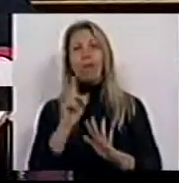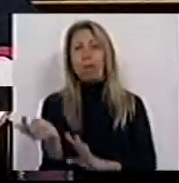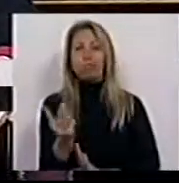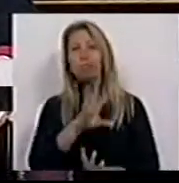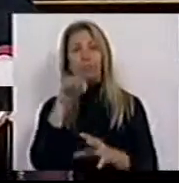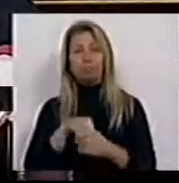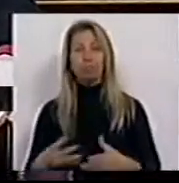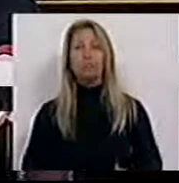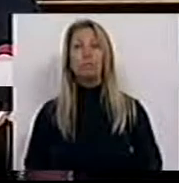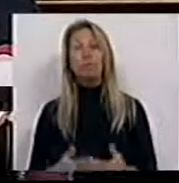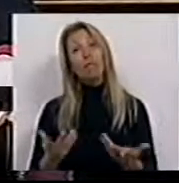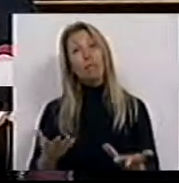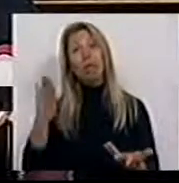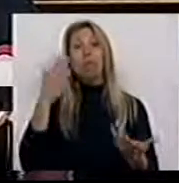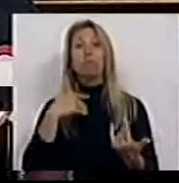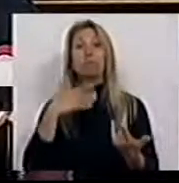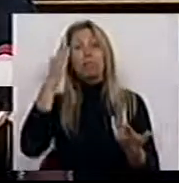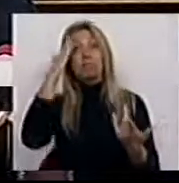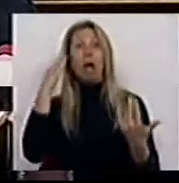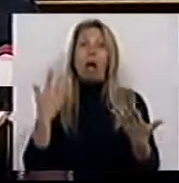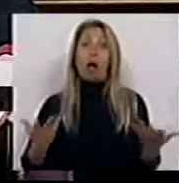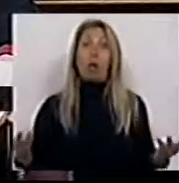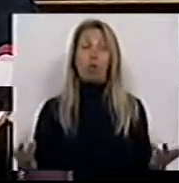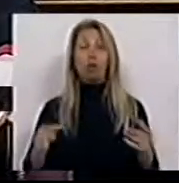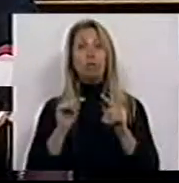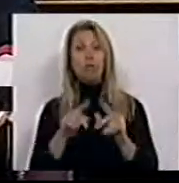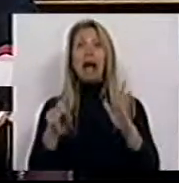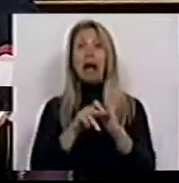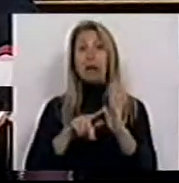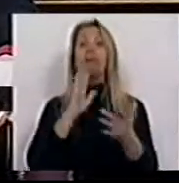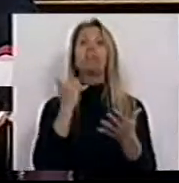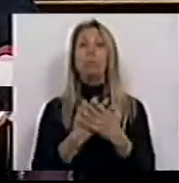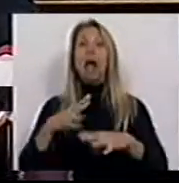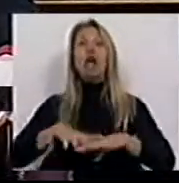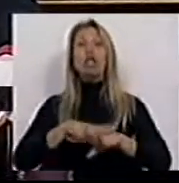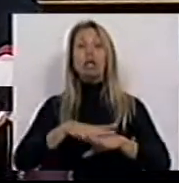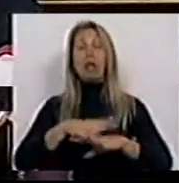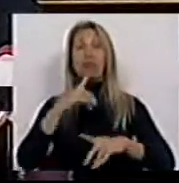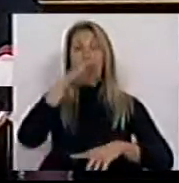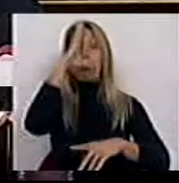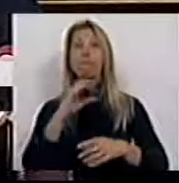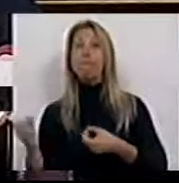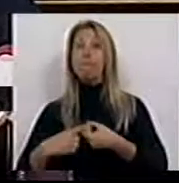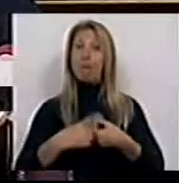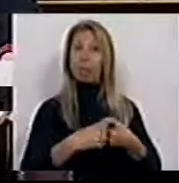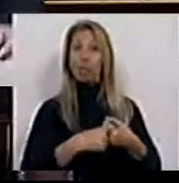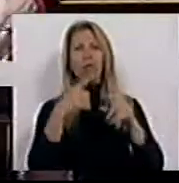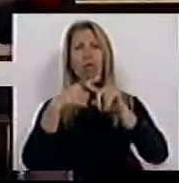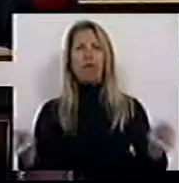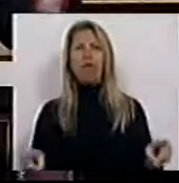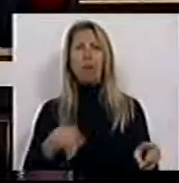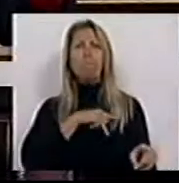Considere-se, pois, que este artigo em particular permitia aos Estados-membros manter diferenciações nos prémios e prestações,